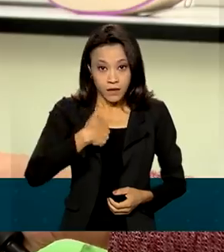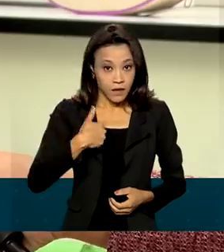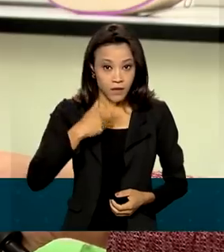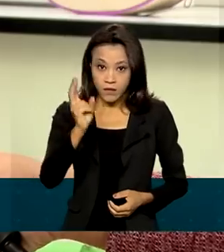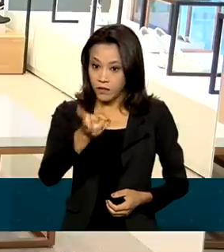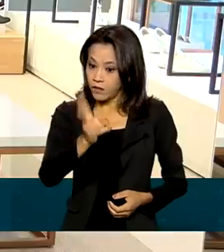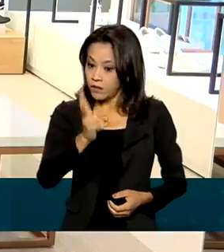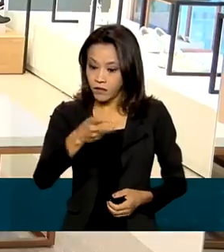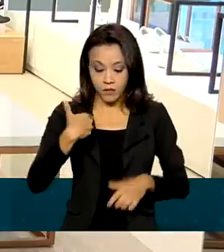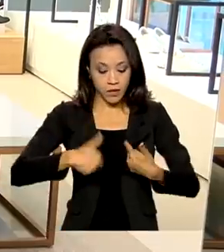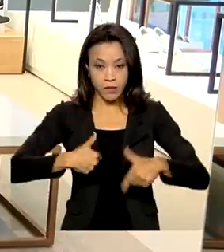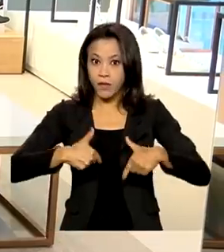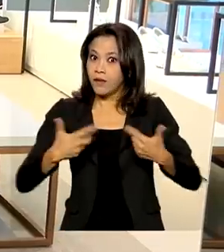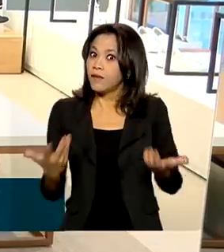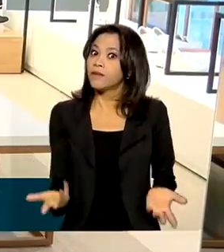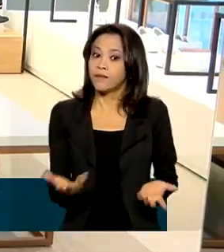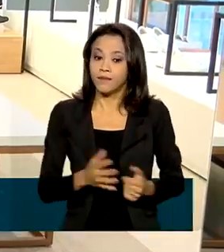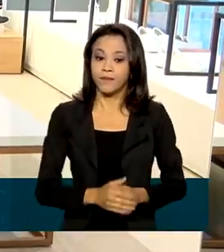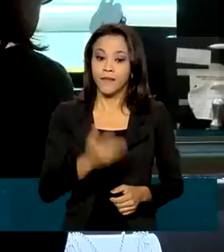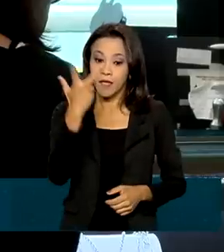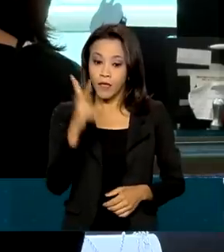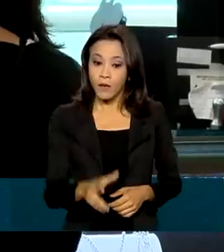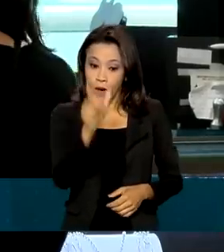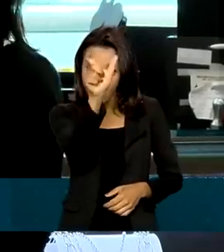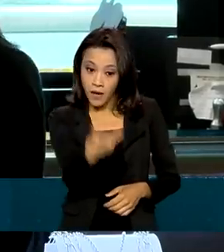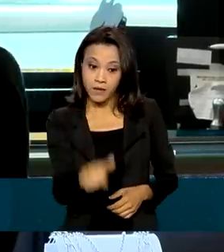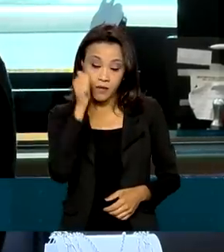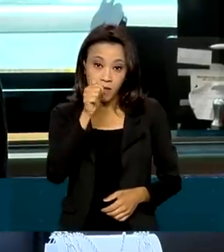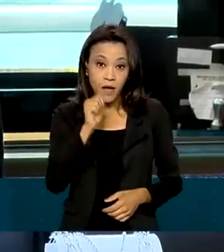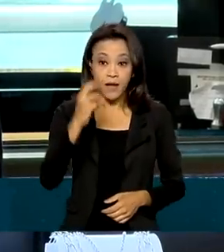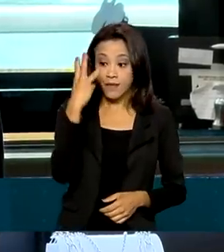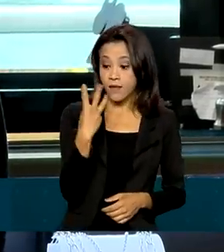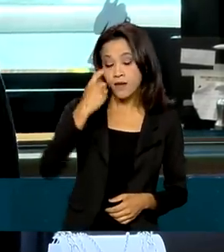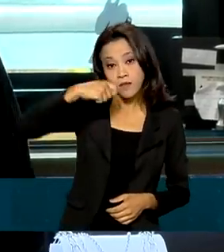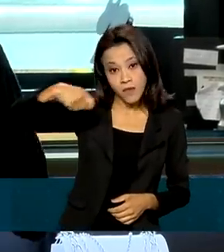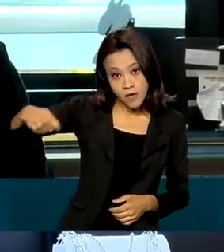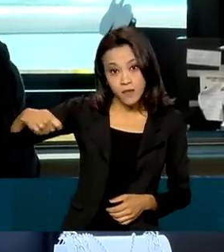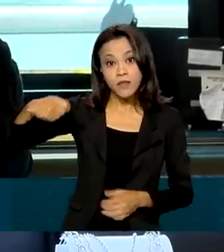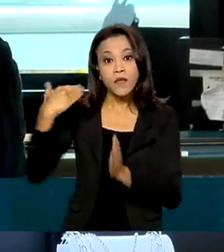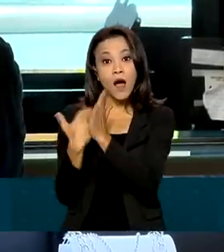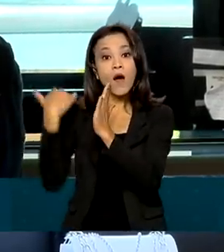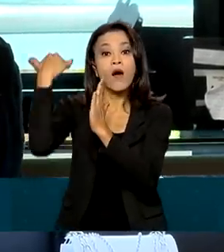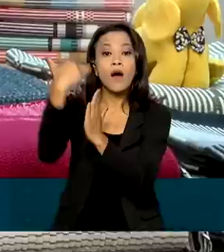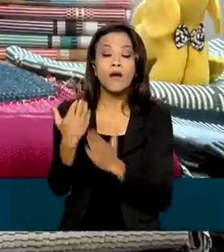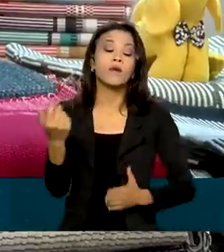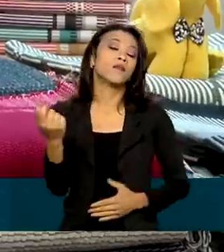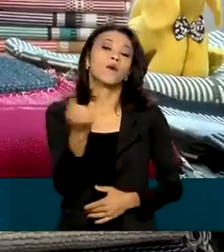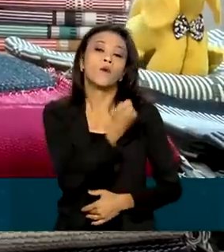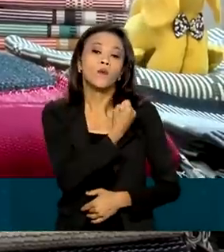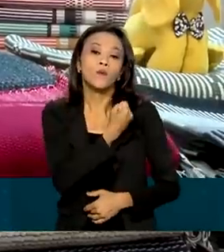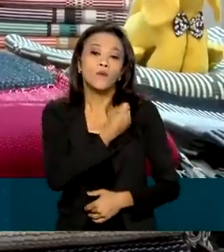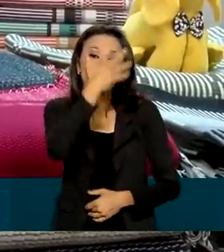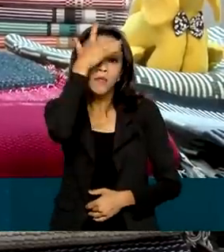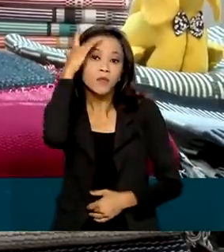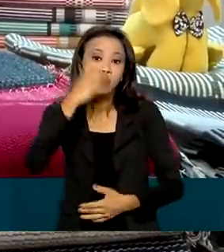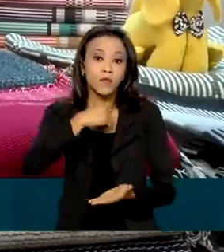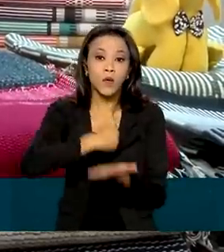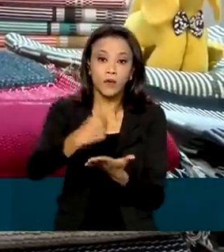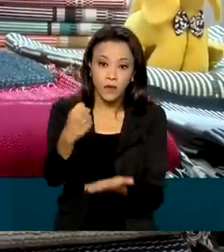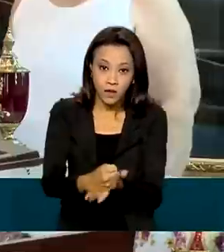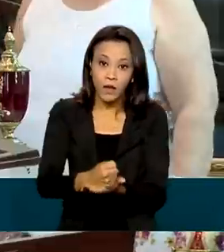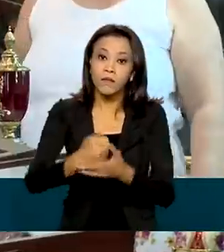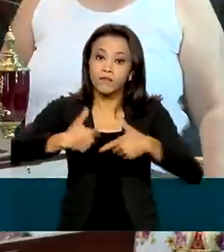sempre estar trabalhando. Assim como Ângela, nos últimos três meses aumentou o número de pessoas no mercado de trabalho. É o que